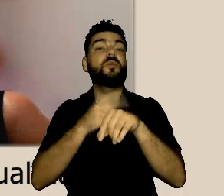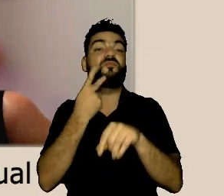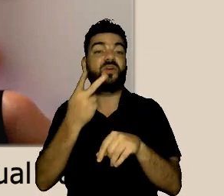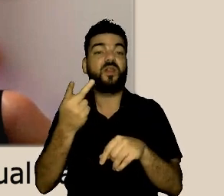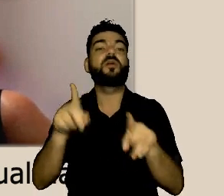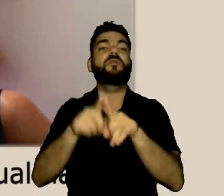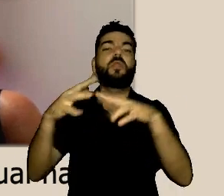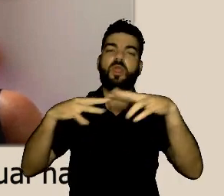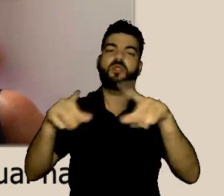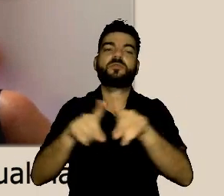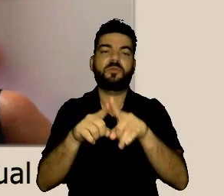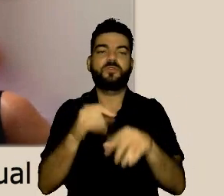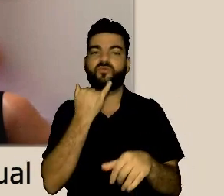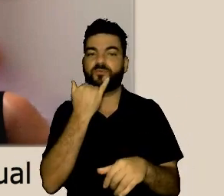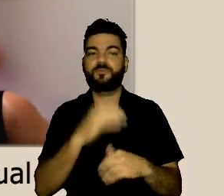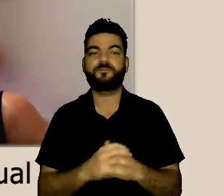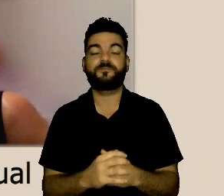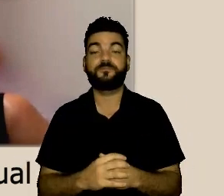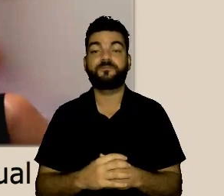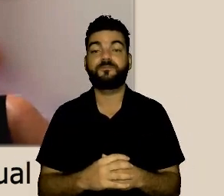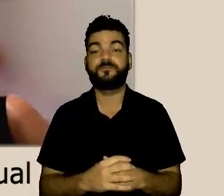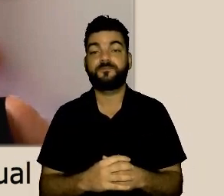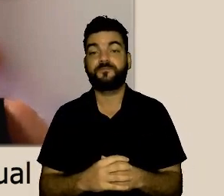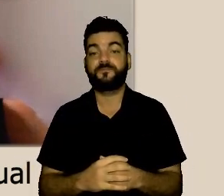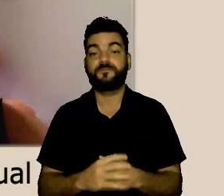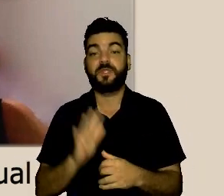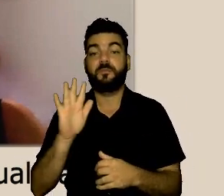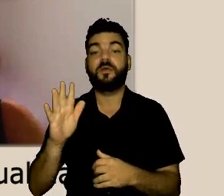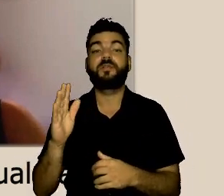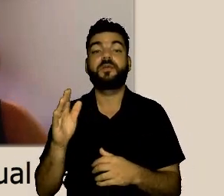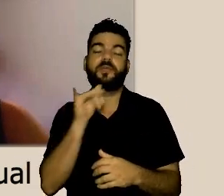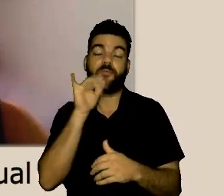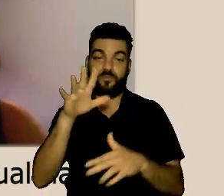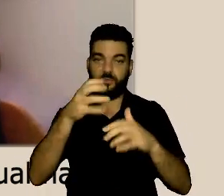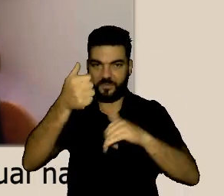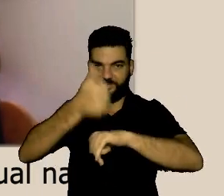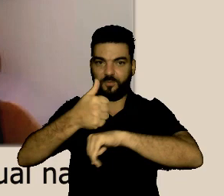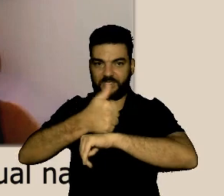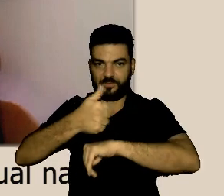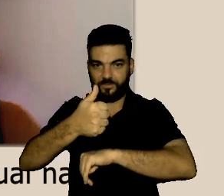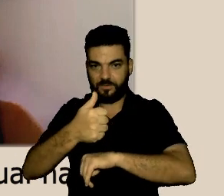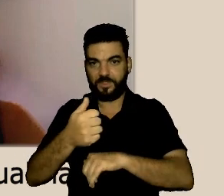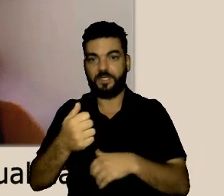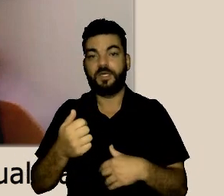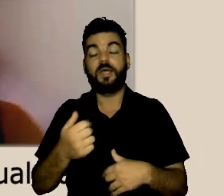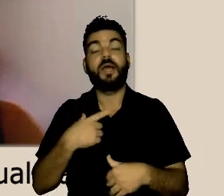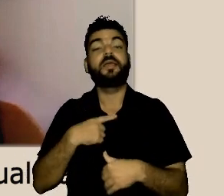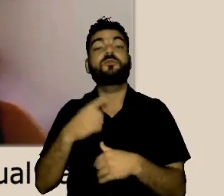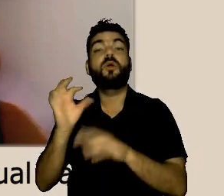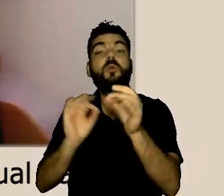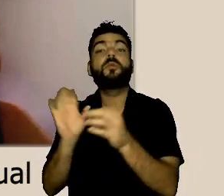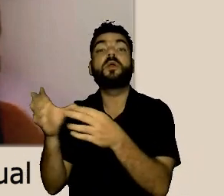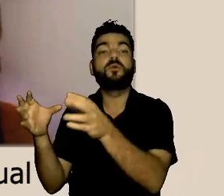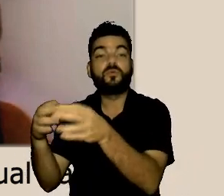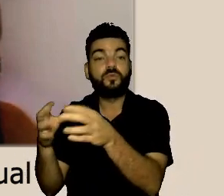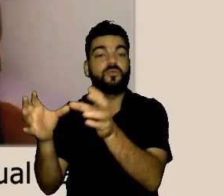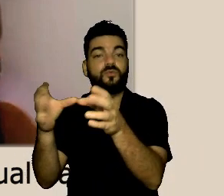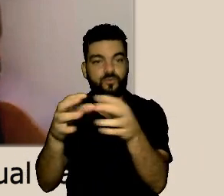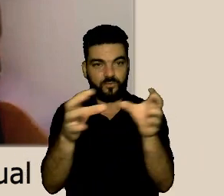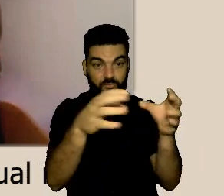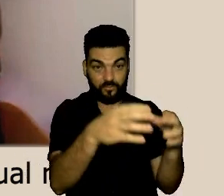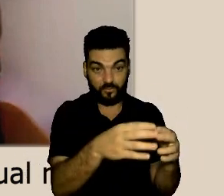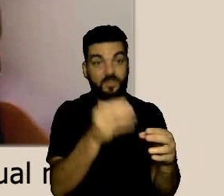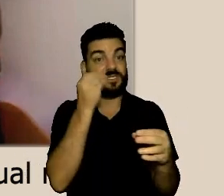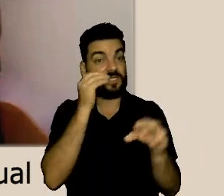posso ter um parente bem lá atrás mas outra coisa que me instiga muito é nessa questão da formação